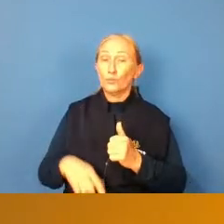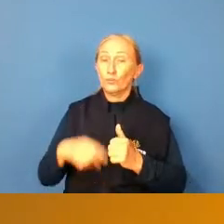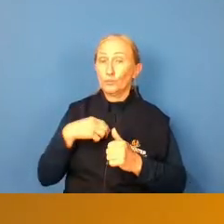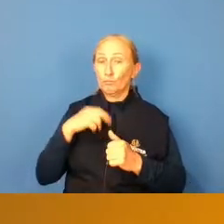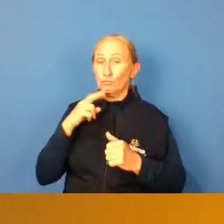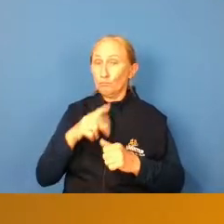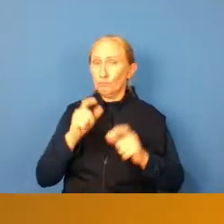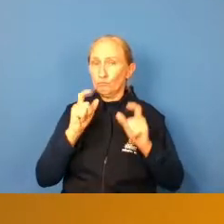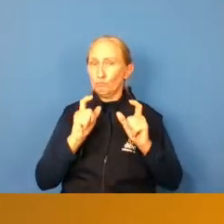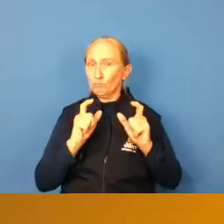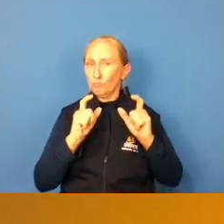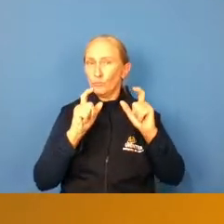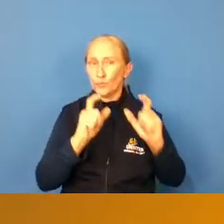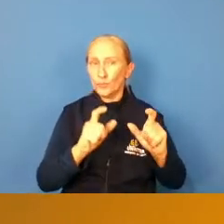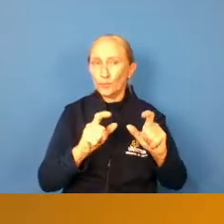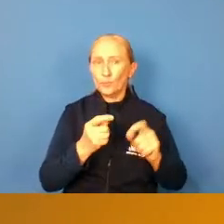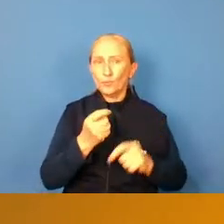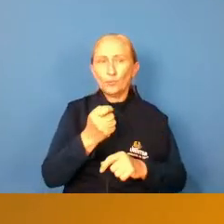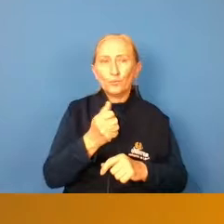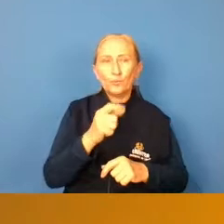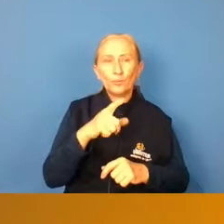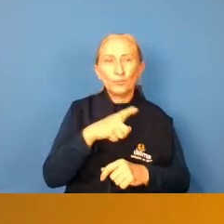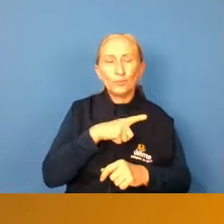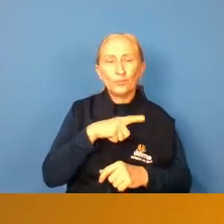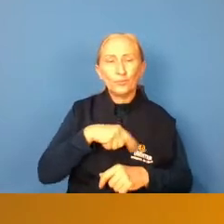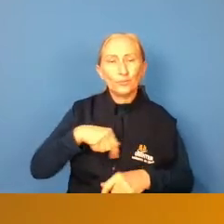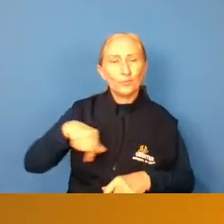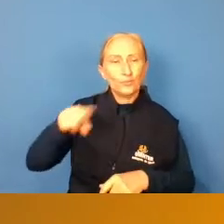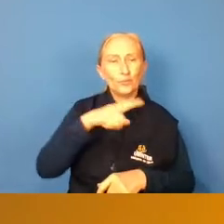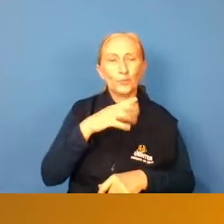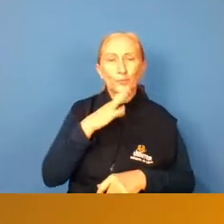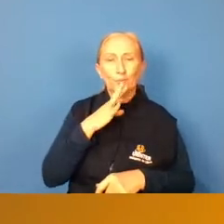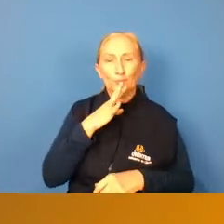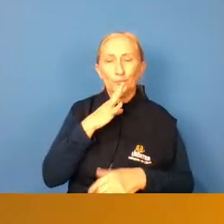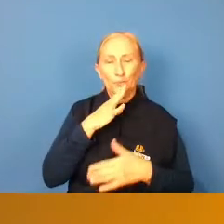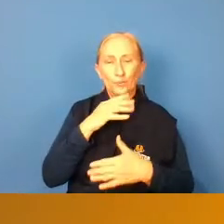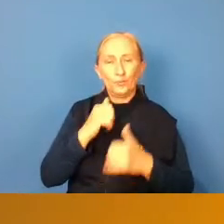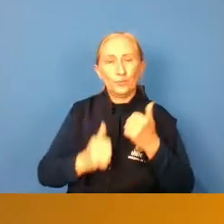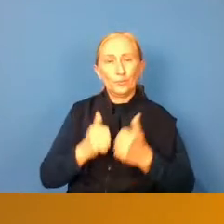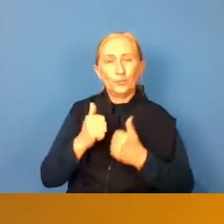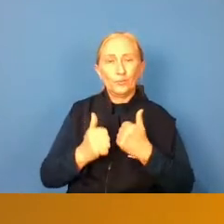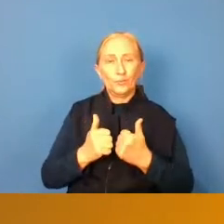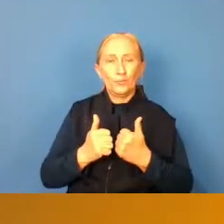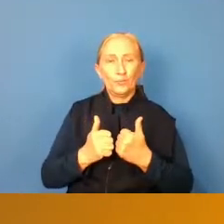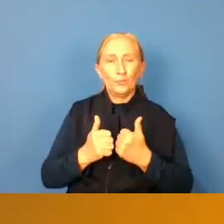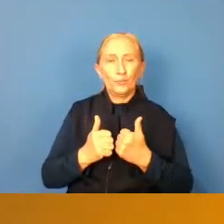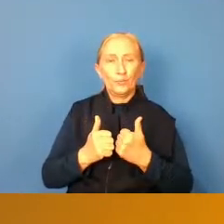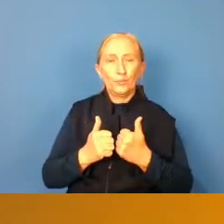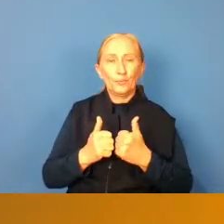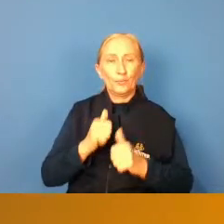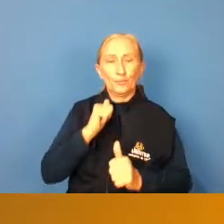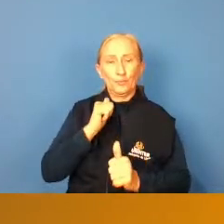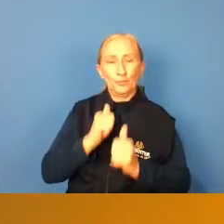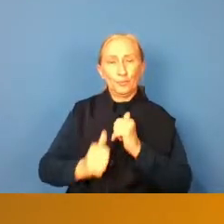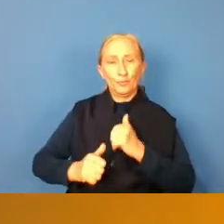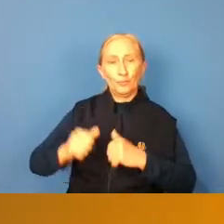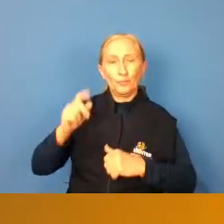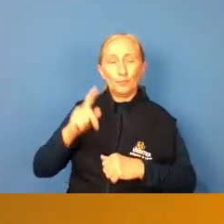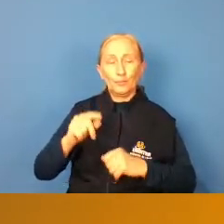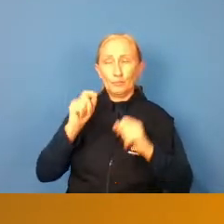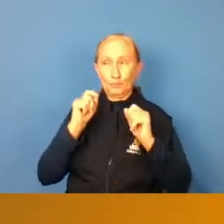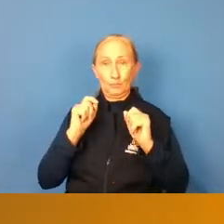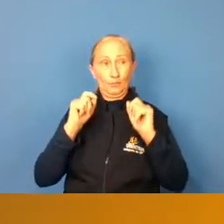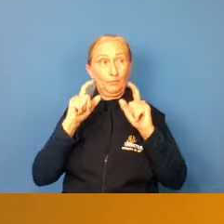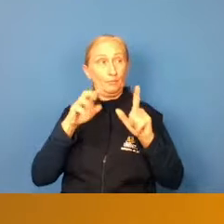formos prestar atenção o pouco que a gente conhece do futebol os atletas que mais chamam